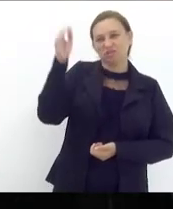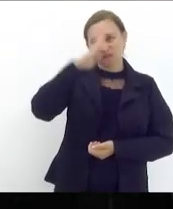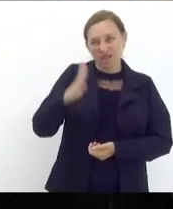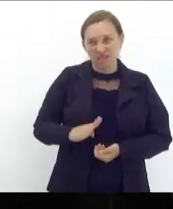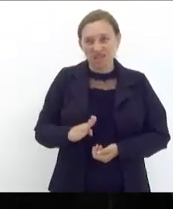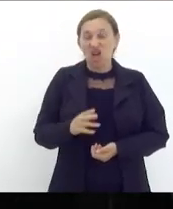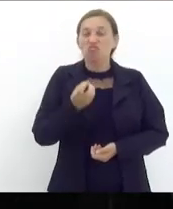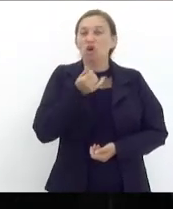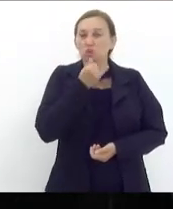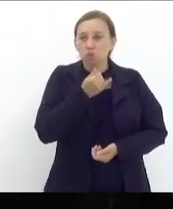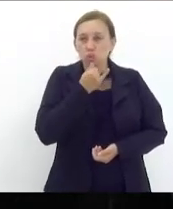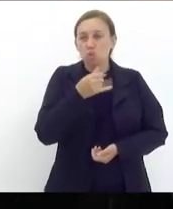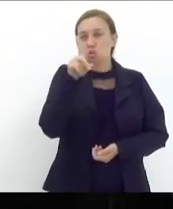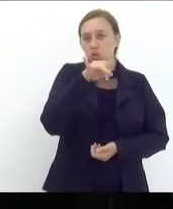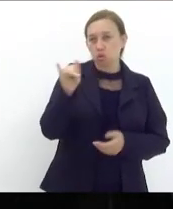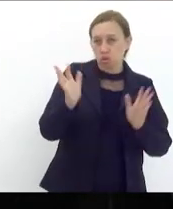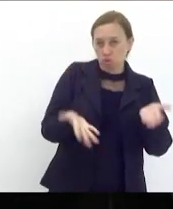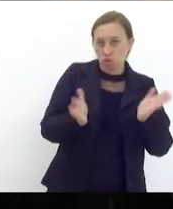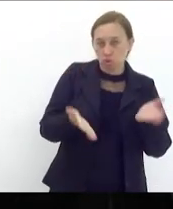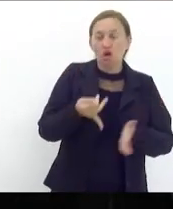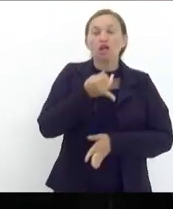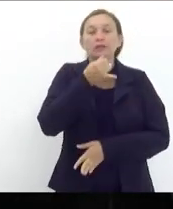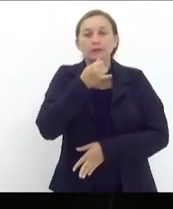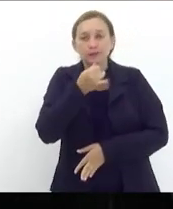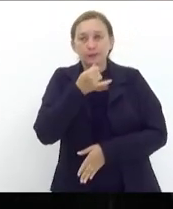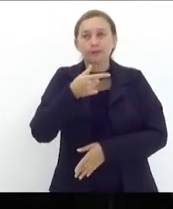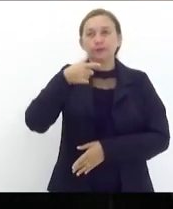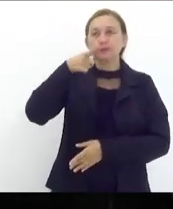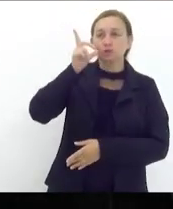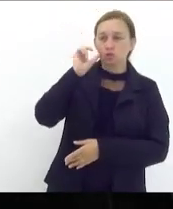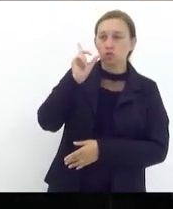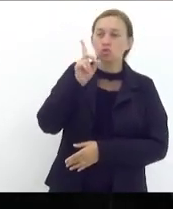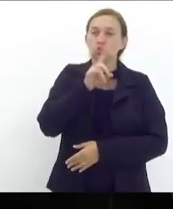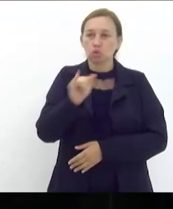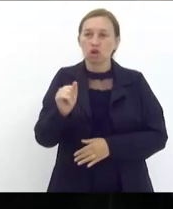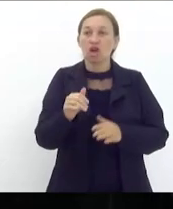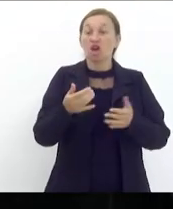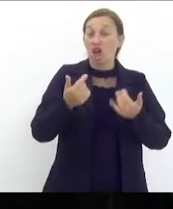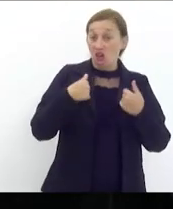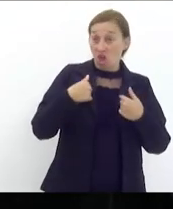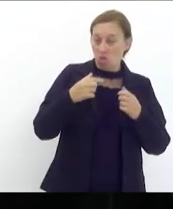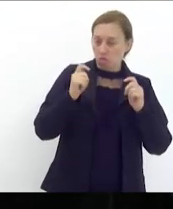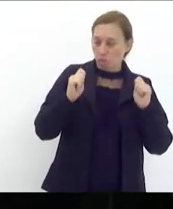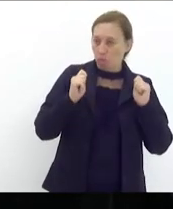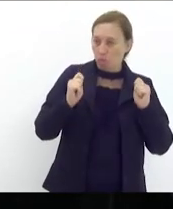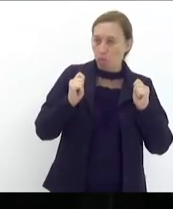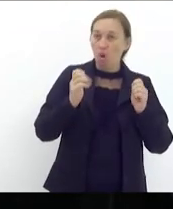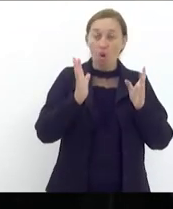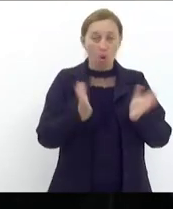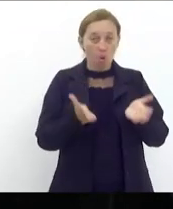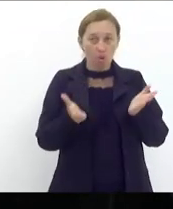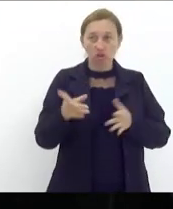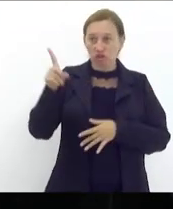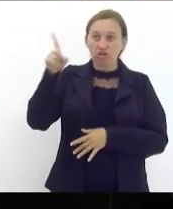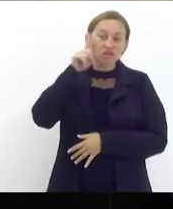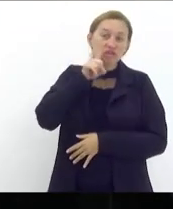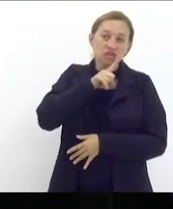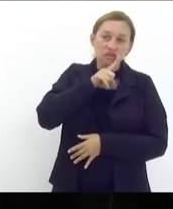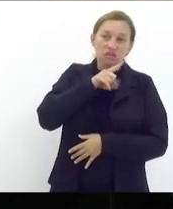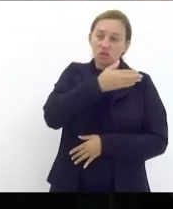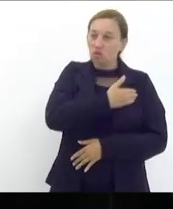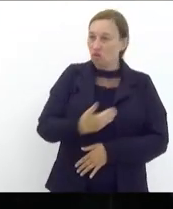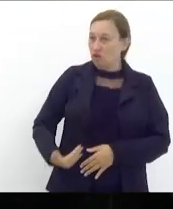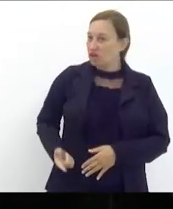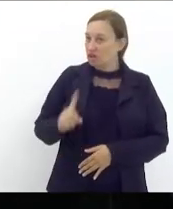muito triste o dia de hoje muito triste o dia de ontem e eu torço eu torço é porque hoje lá nos Estados Unidos o governo também não é de